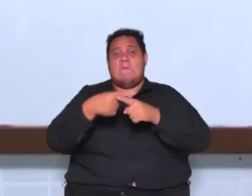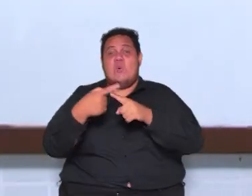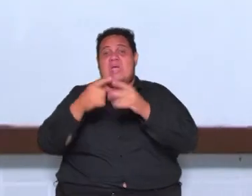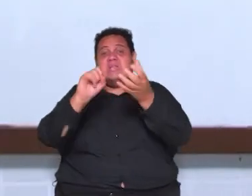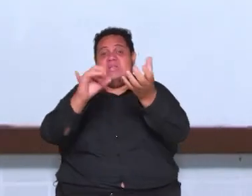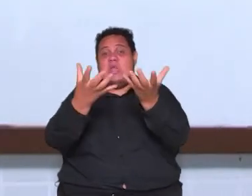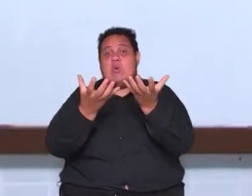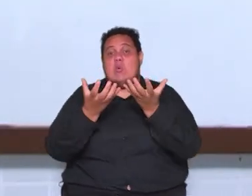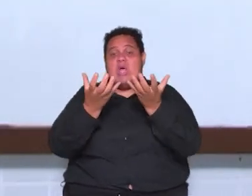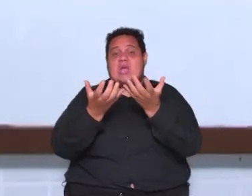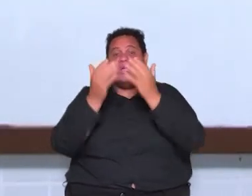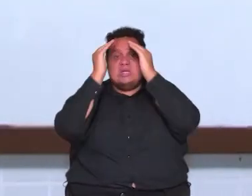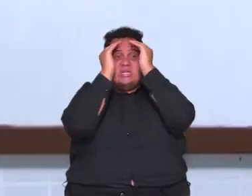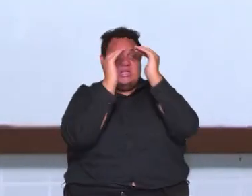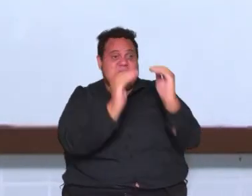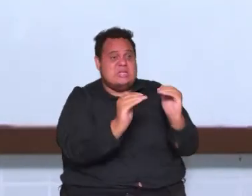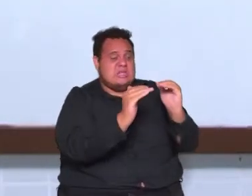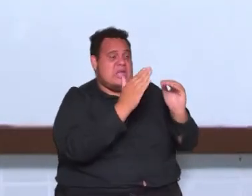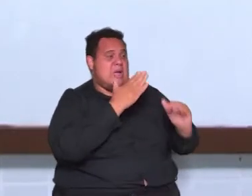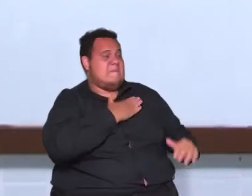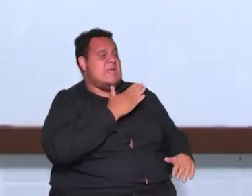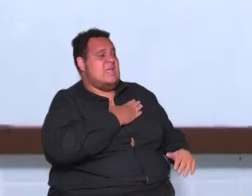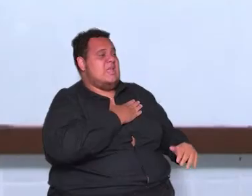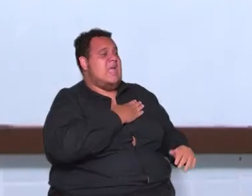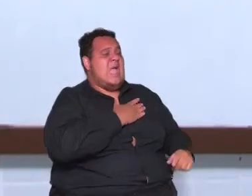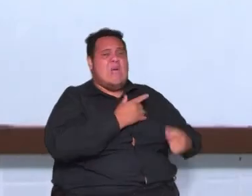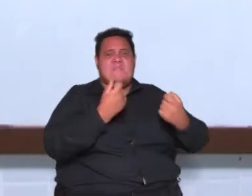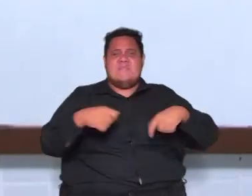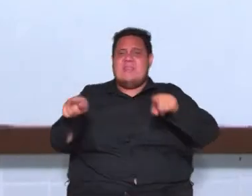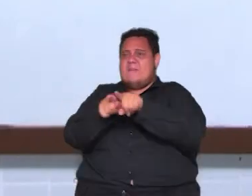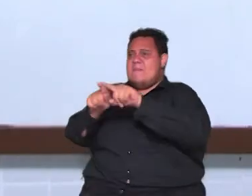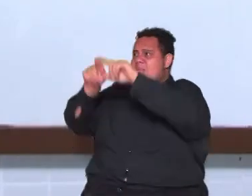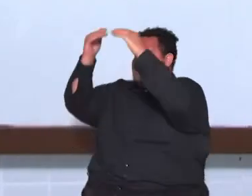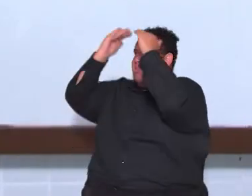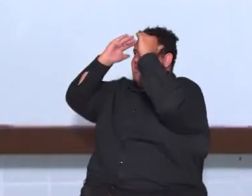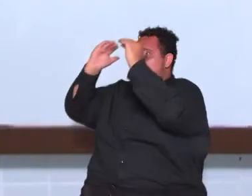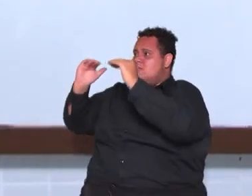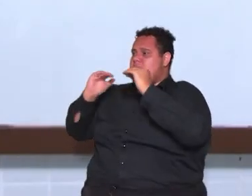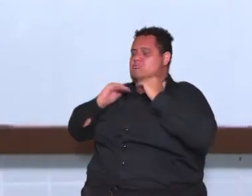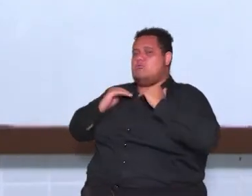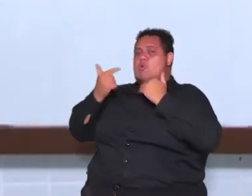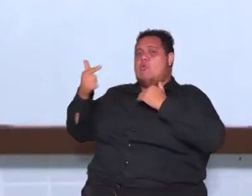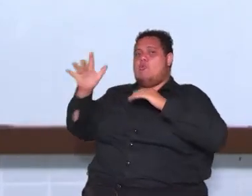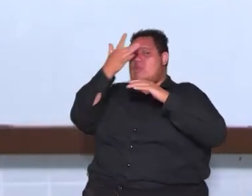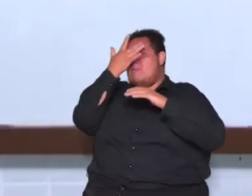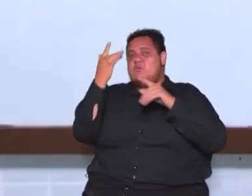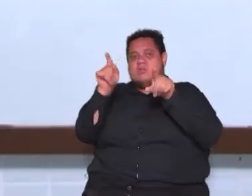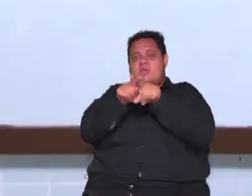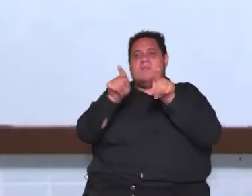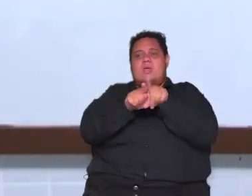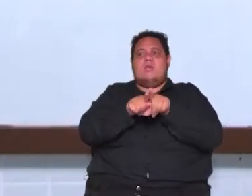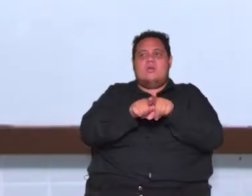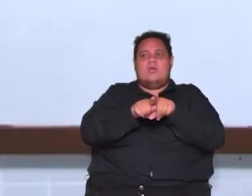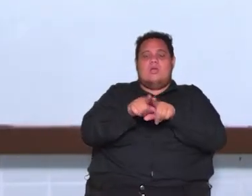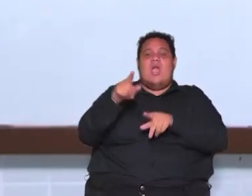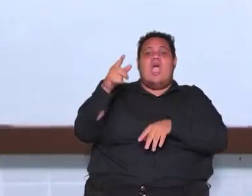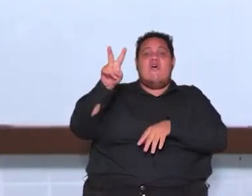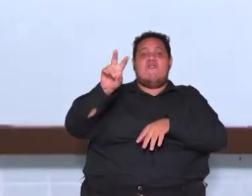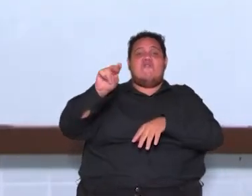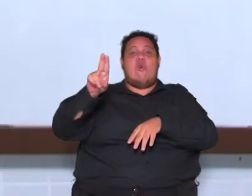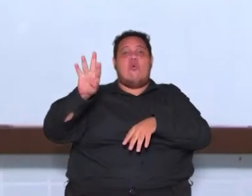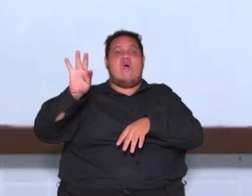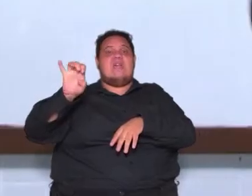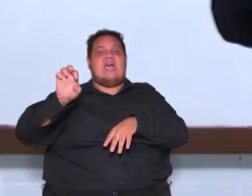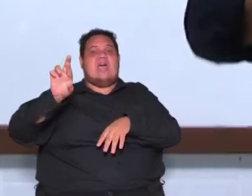que eu quero que eu seja respeitado as minhas posições eu tenho que respeitar o outro então isso é Voltaire Voltaire falou isso no século